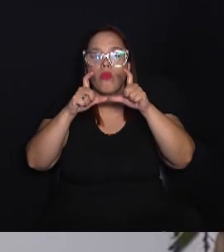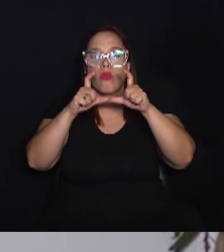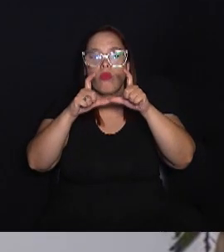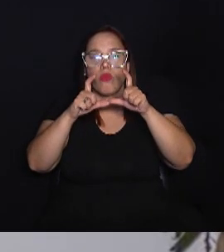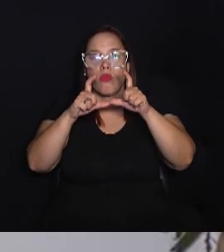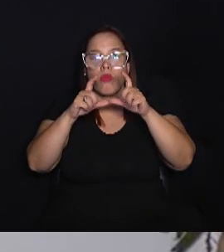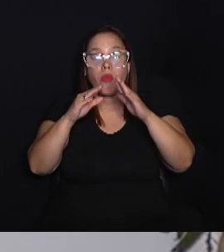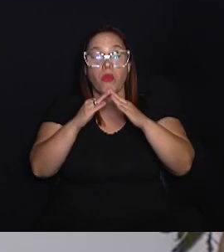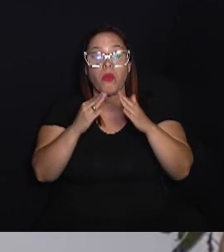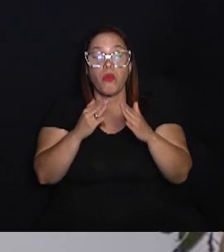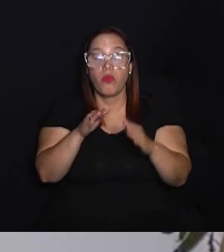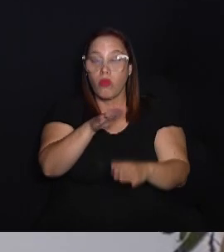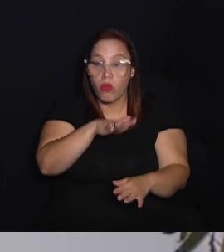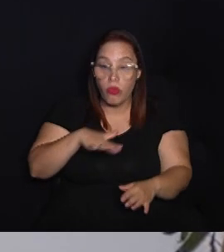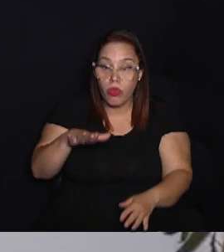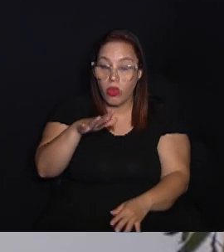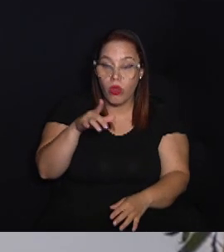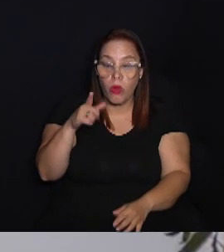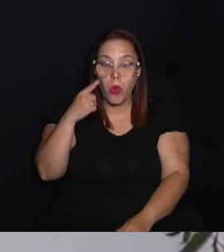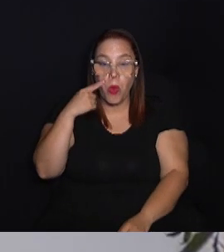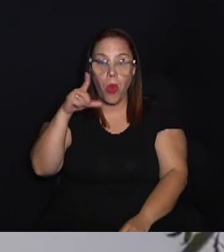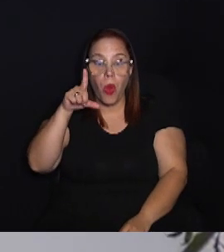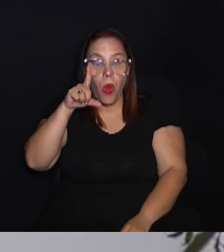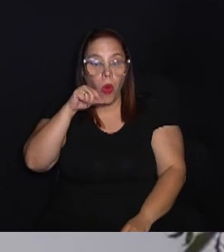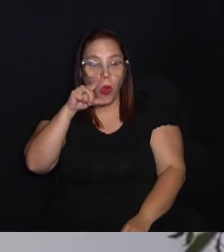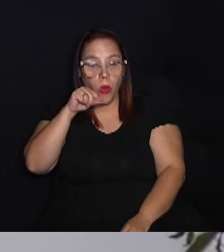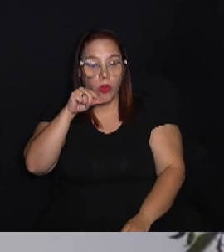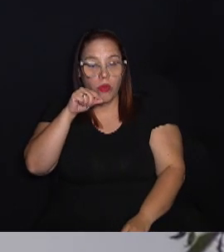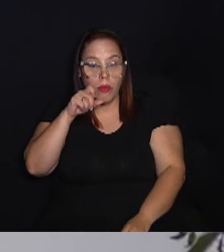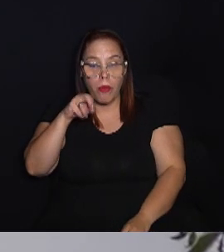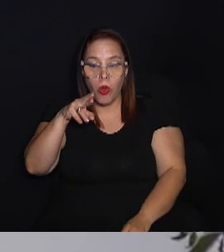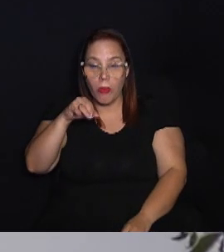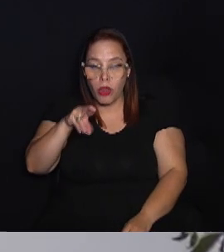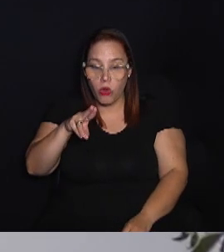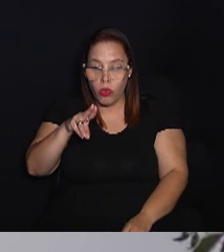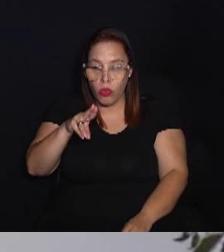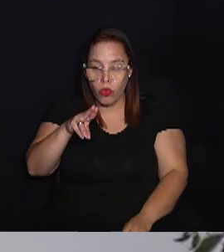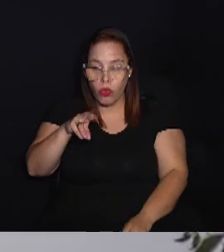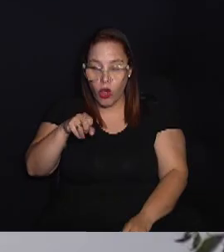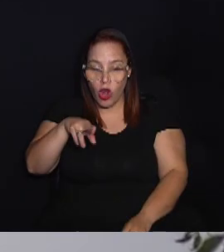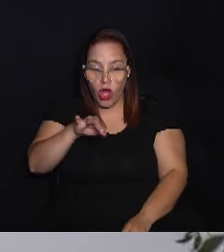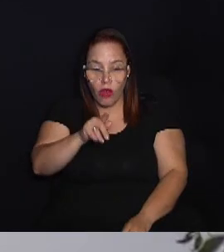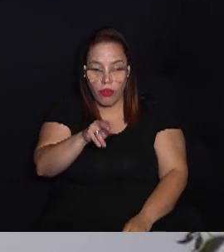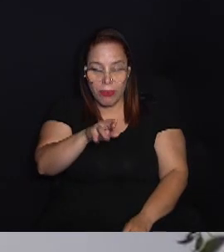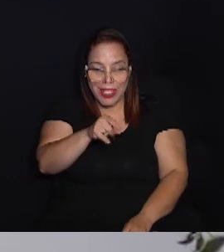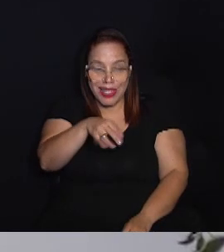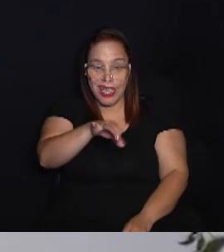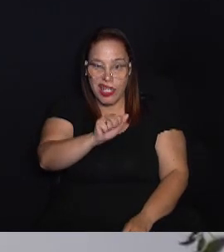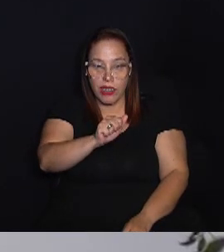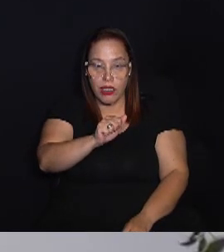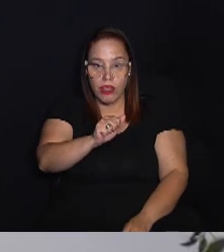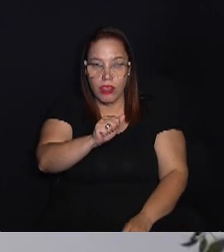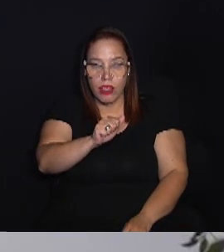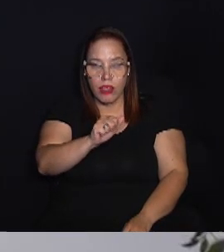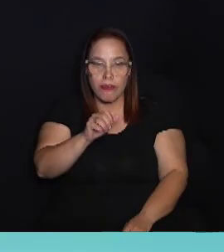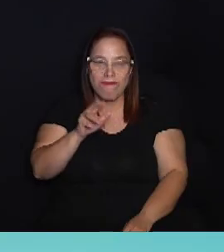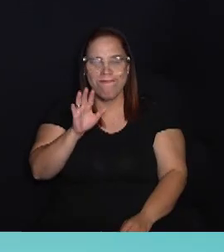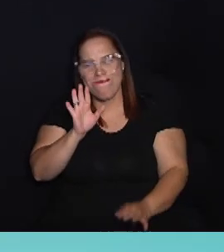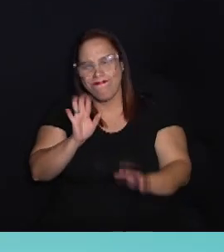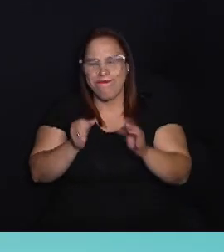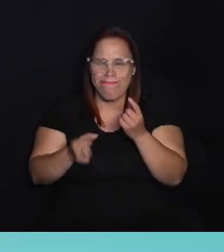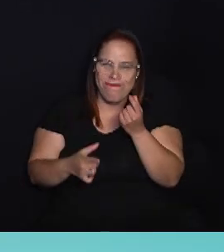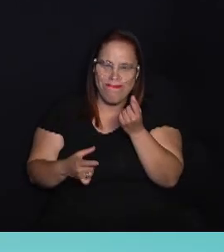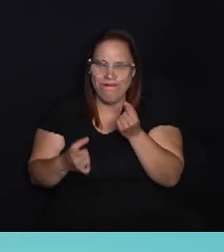fotográficos. Segundo moradores locais, a ave é mais avistada no interior de pômio na Nova Bretanha Oriental,